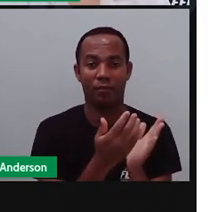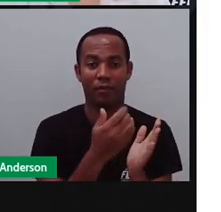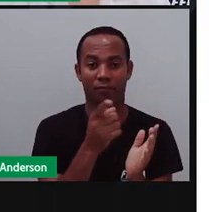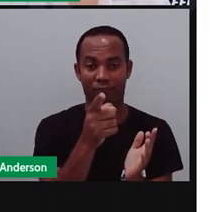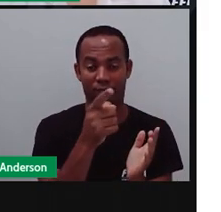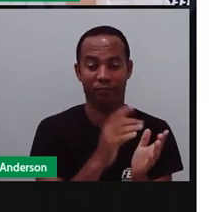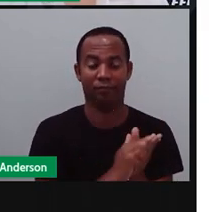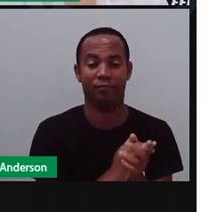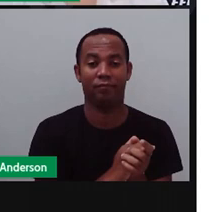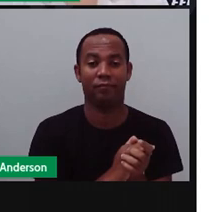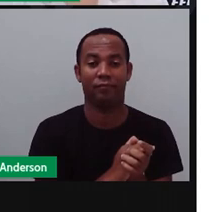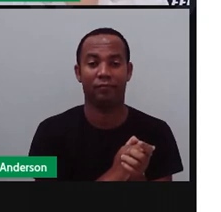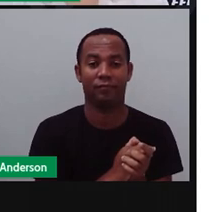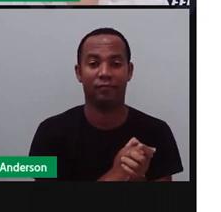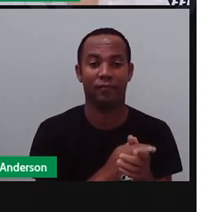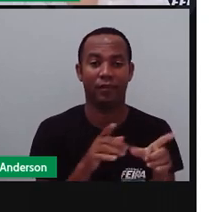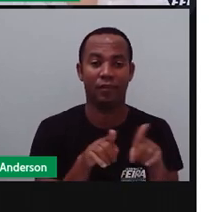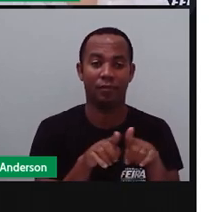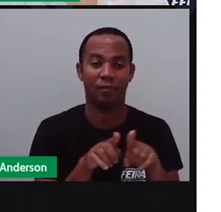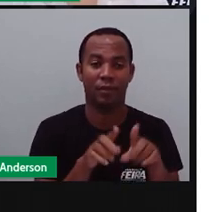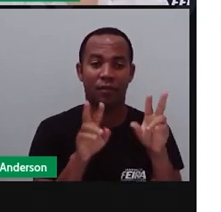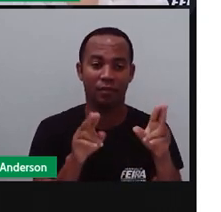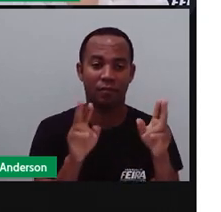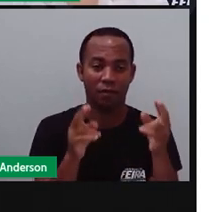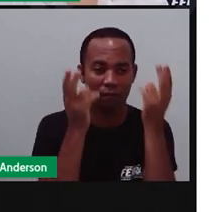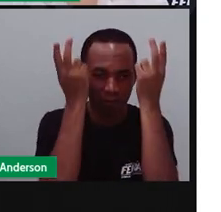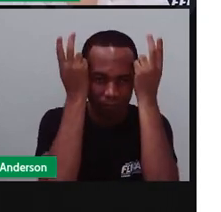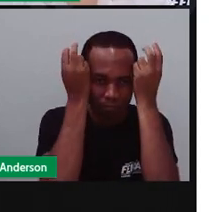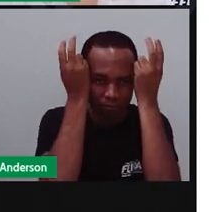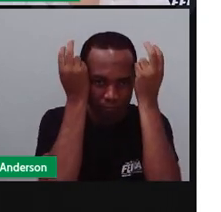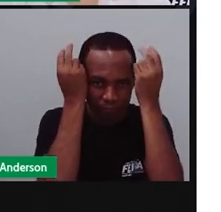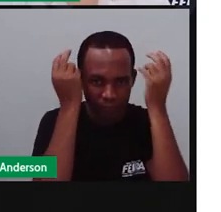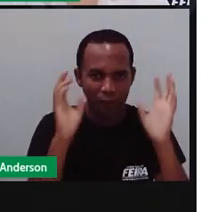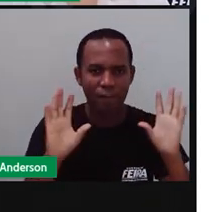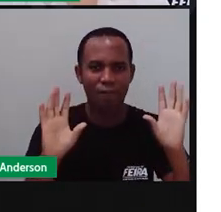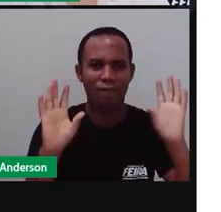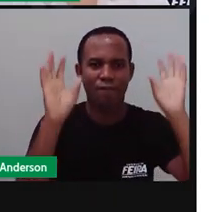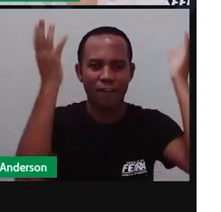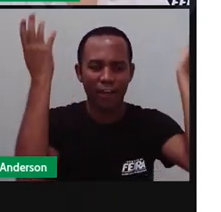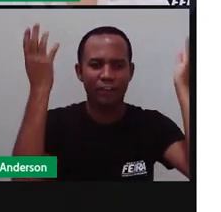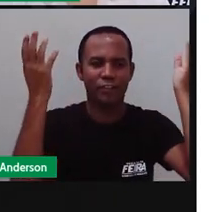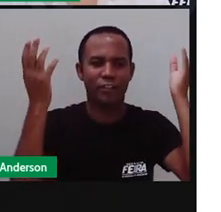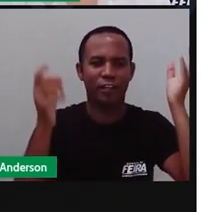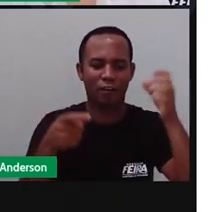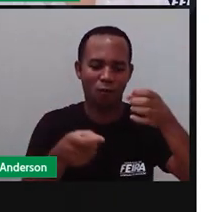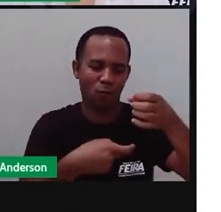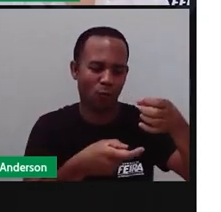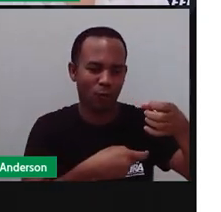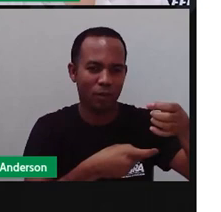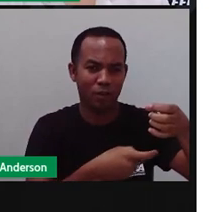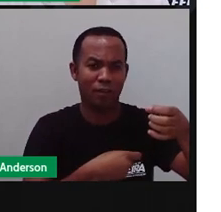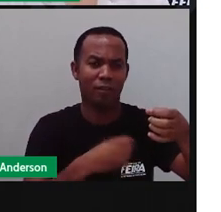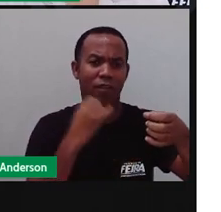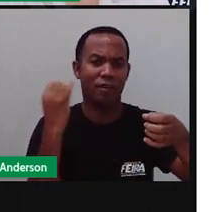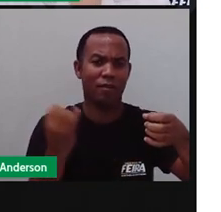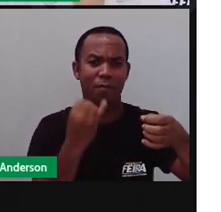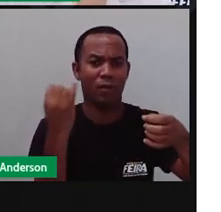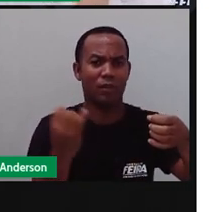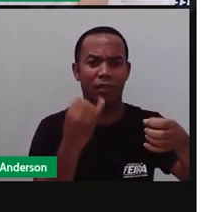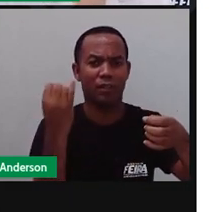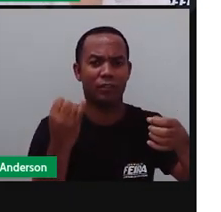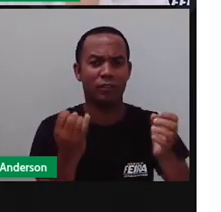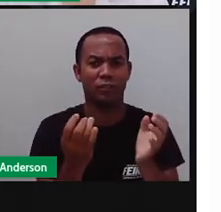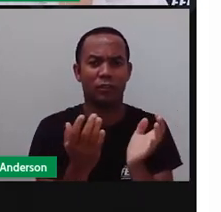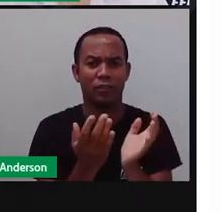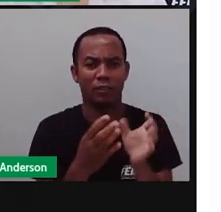Bom, assim como a Páscoa, né? A festa da colheita tem um grande significado para os cristãos, pois representa o quê? A